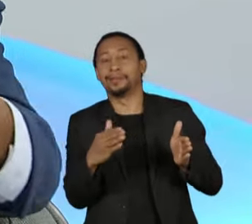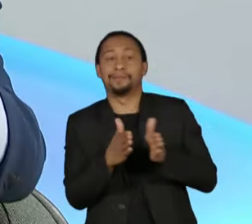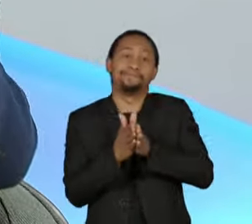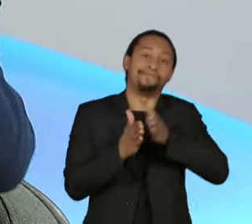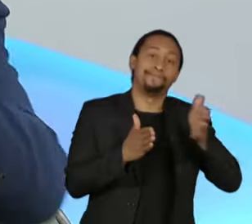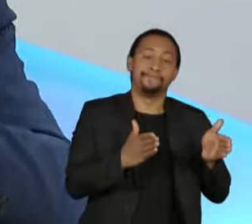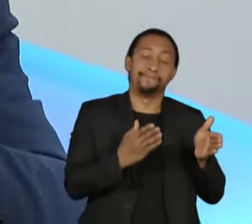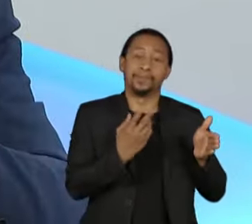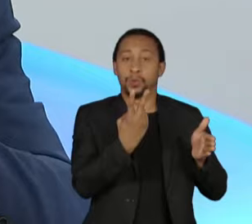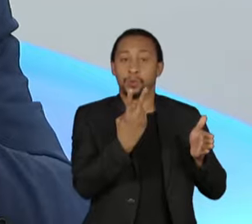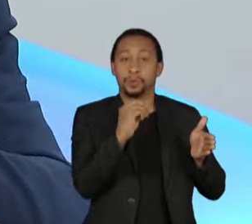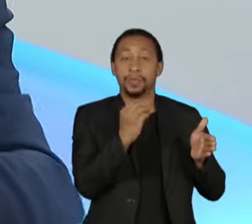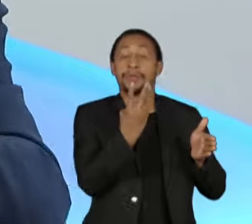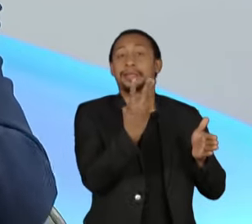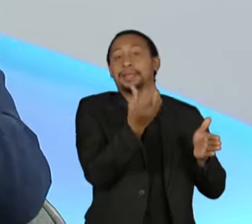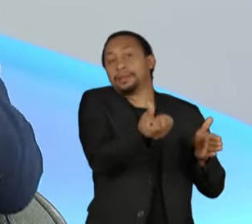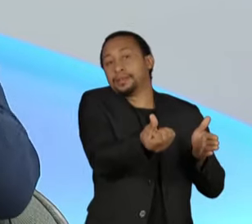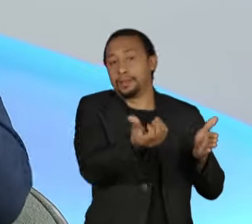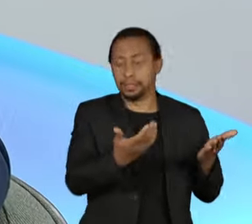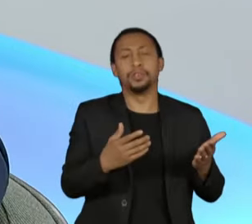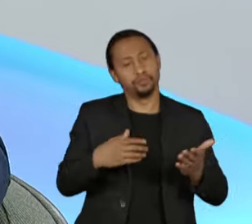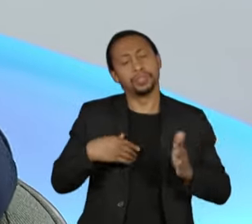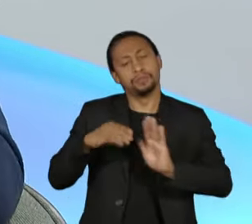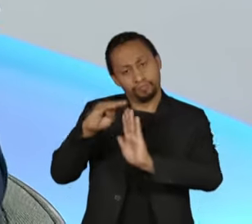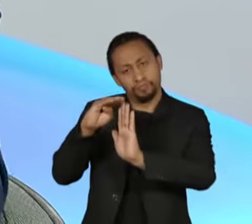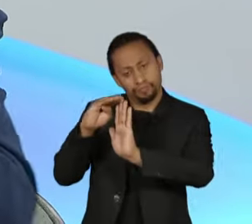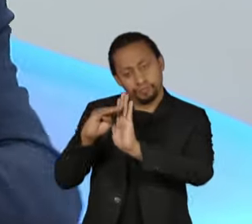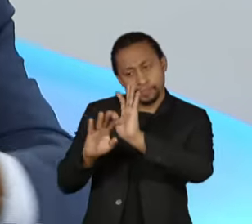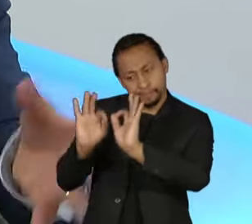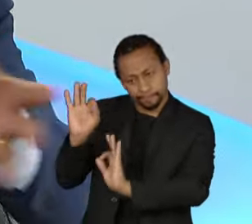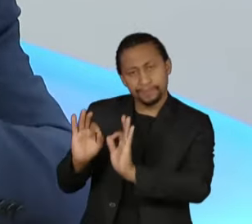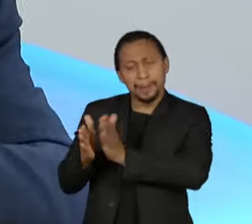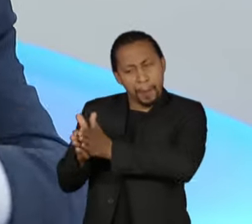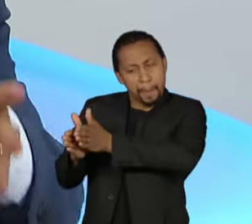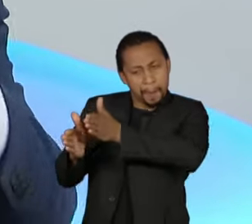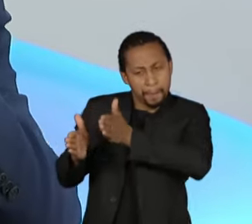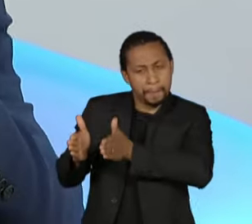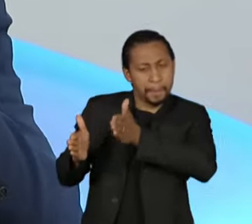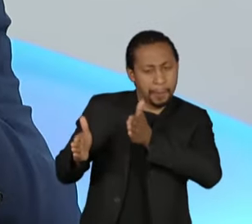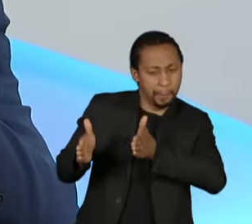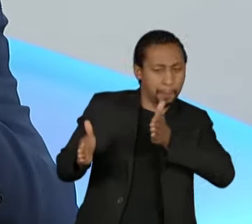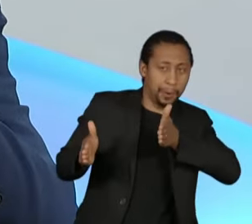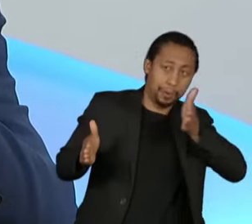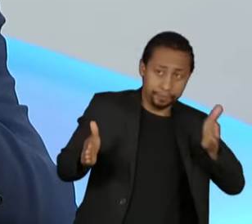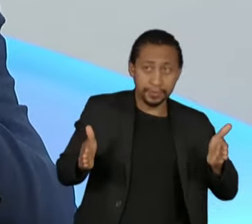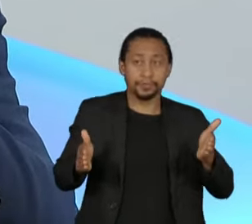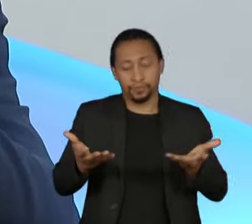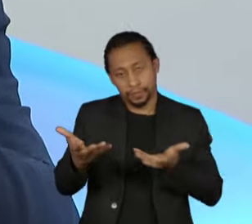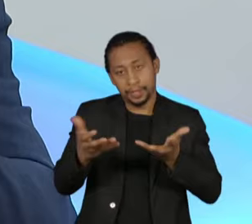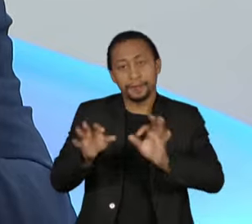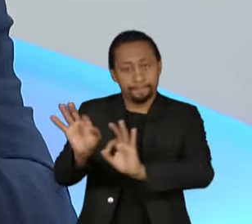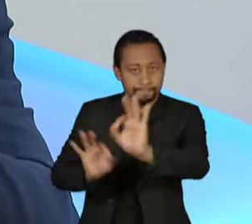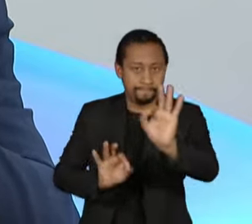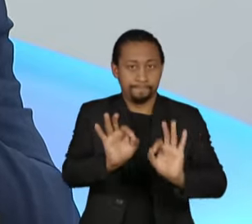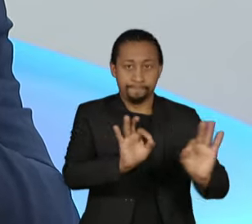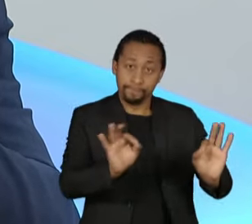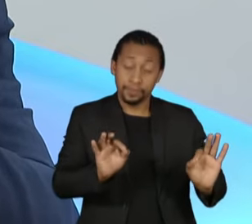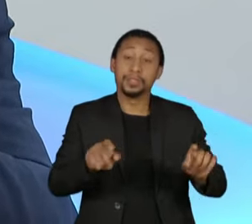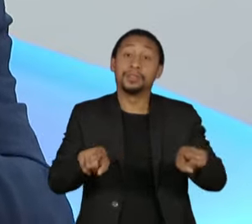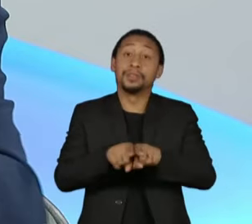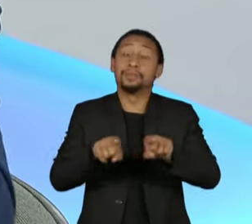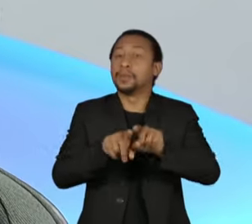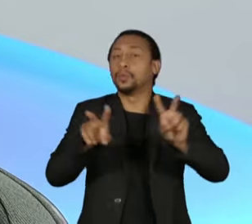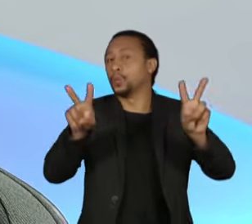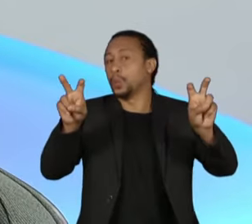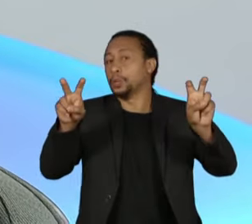propostas que vão para um tempo muito maior. Eu cito o exemplo da transição, da transformação nessa área das energias